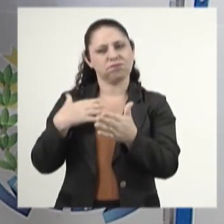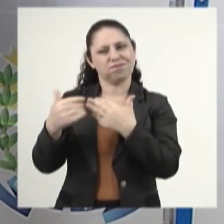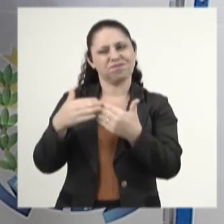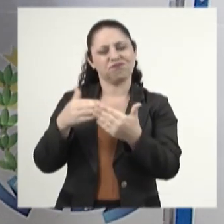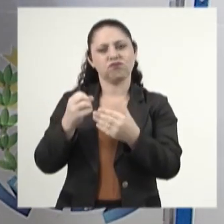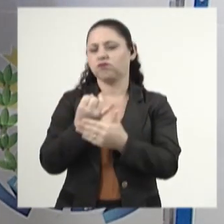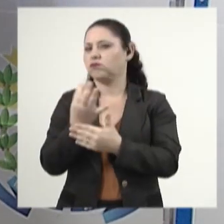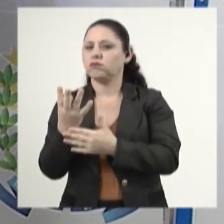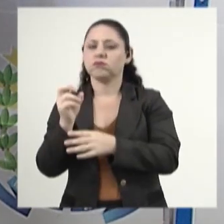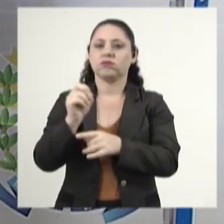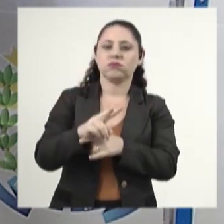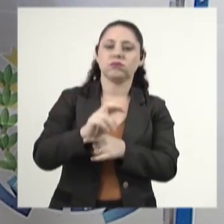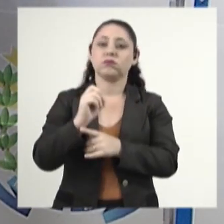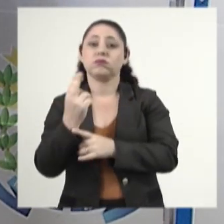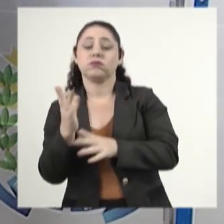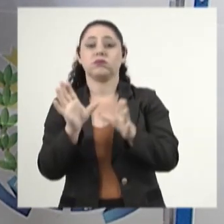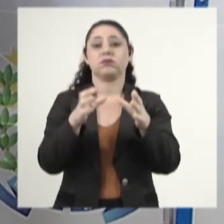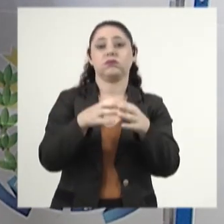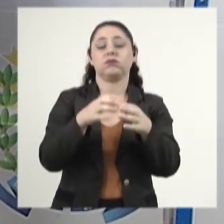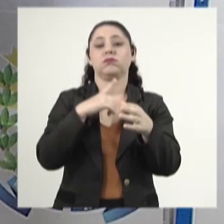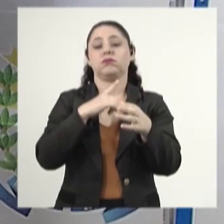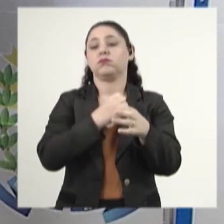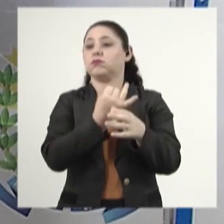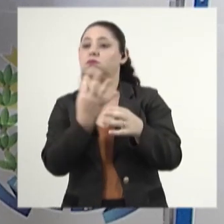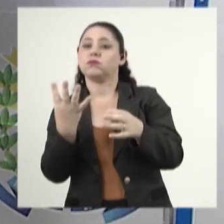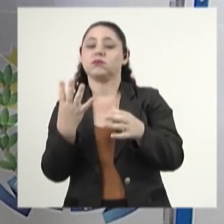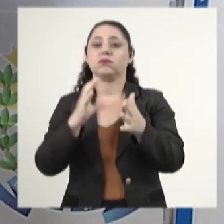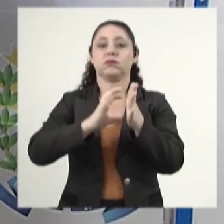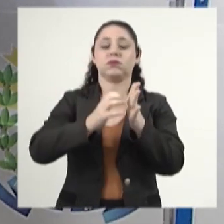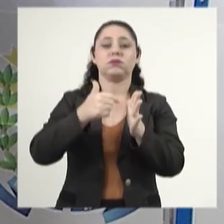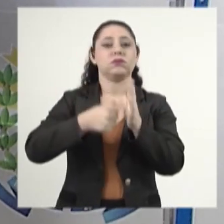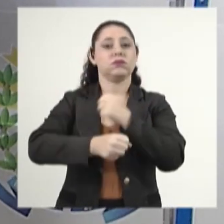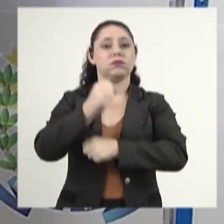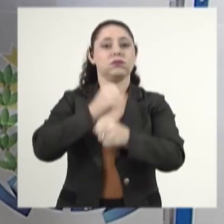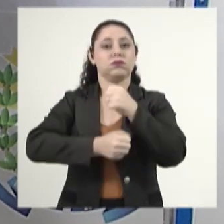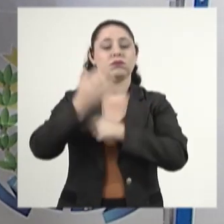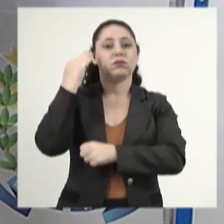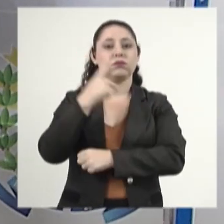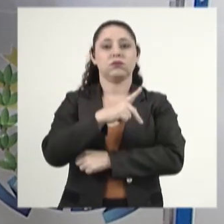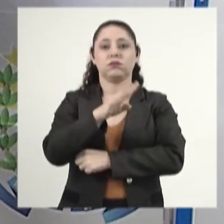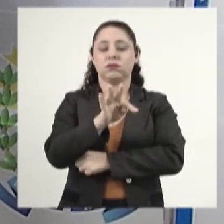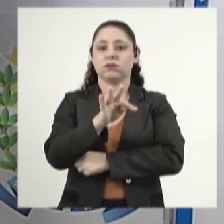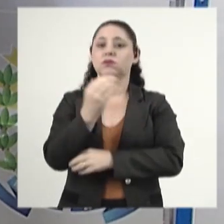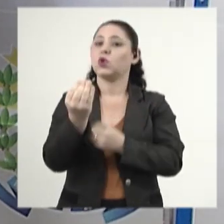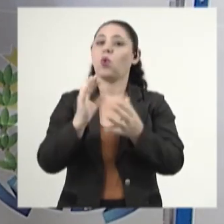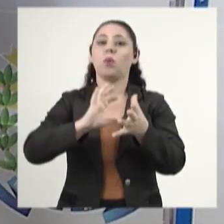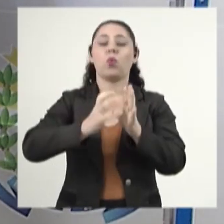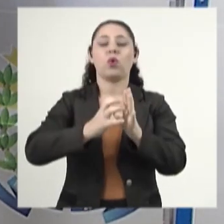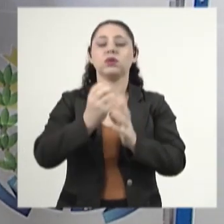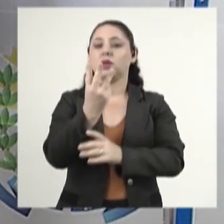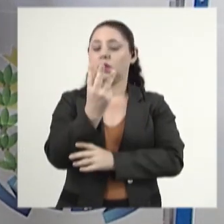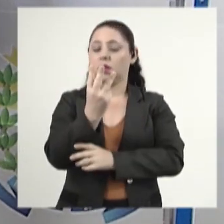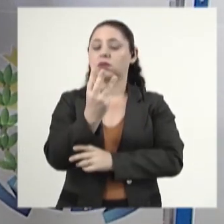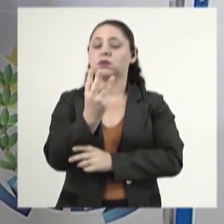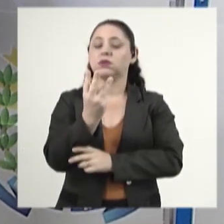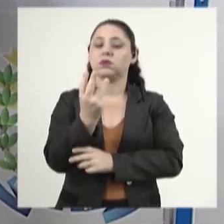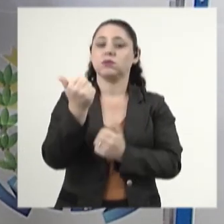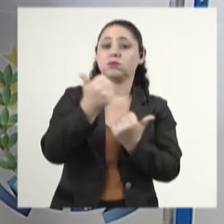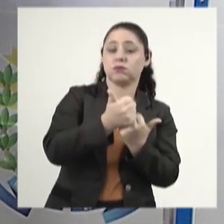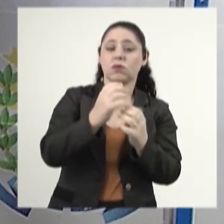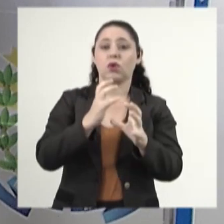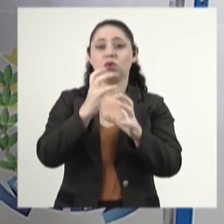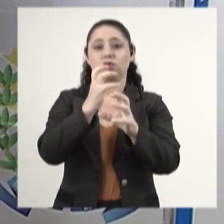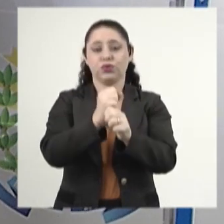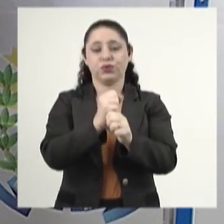muito de quantas vagas ou da bancada de um partido. Por exemplo, ano passado, o PT se comportou como bancada, três titulares. Aí é